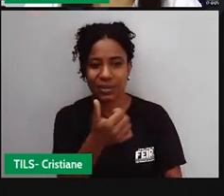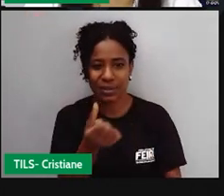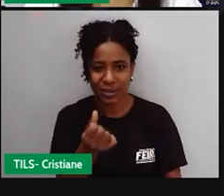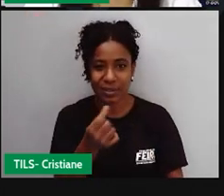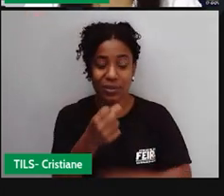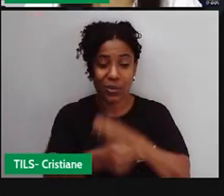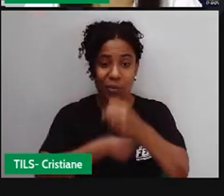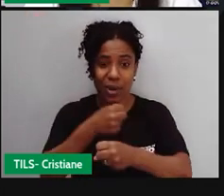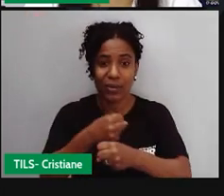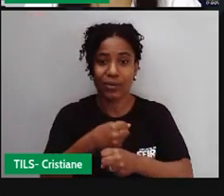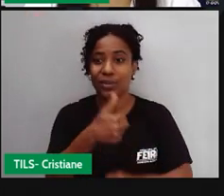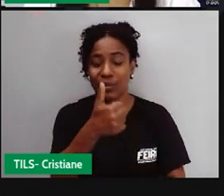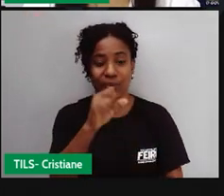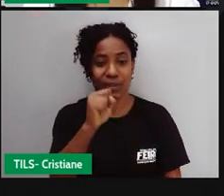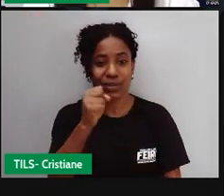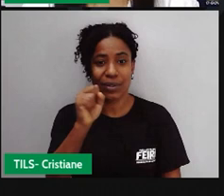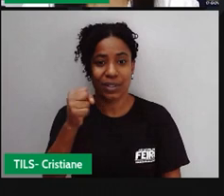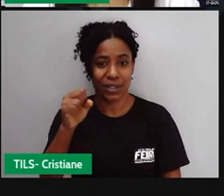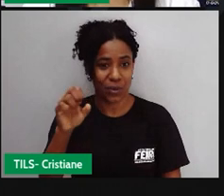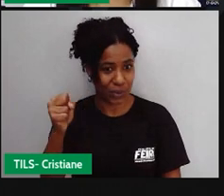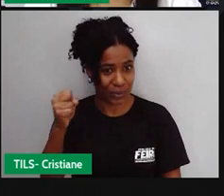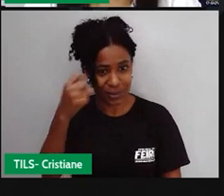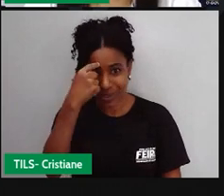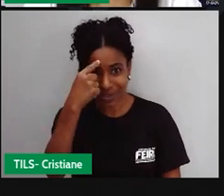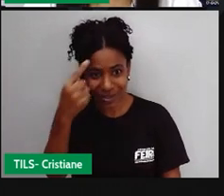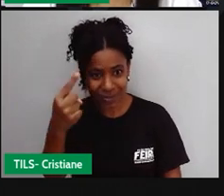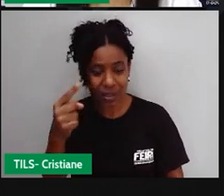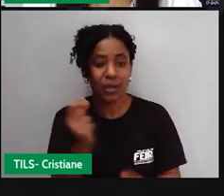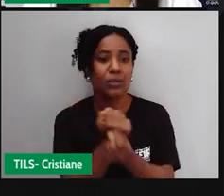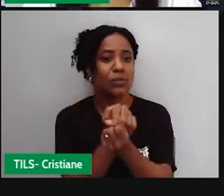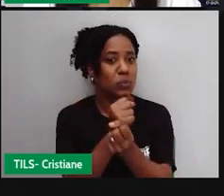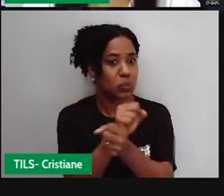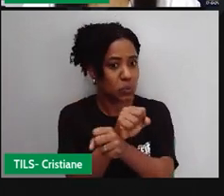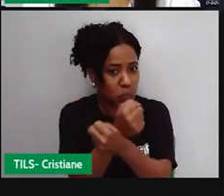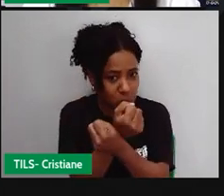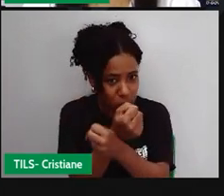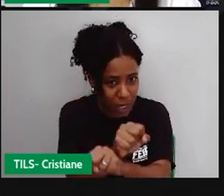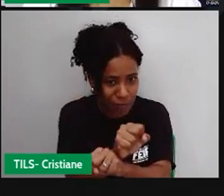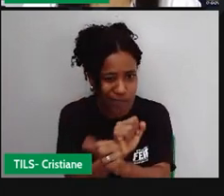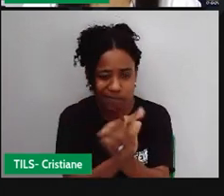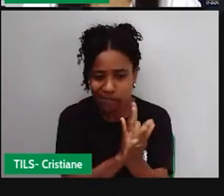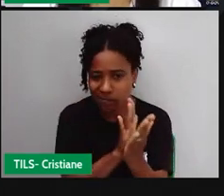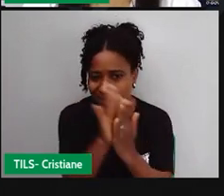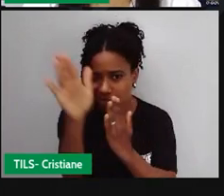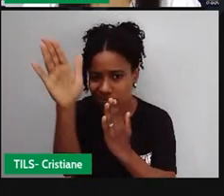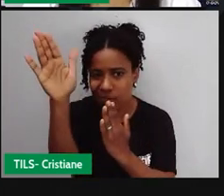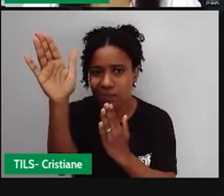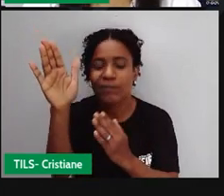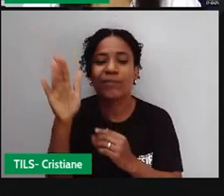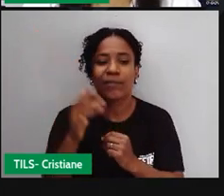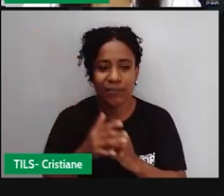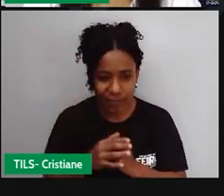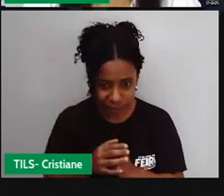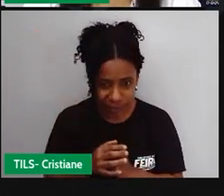quando houve a abolição da escravatura. Então, a partir do século XVI até